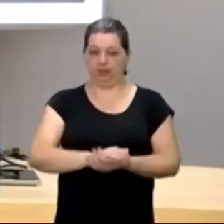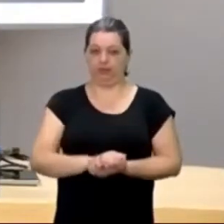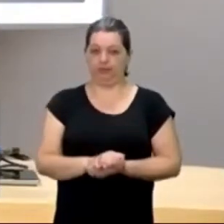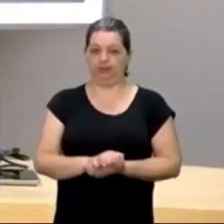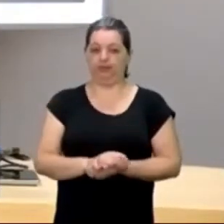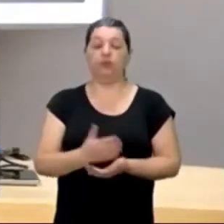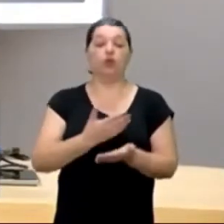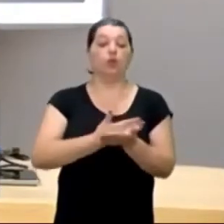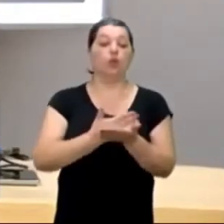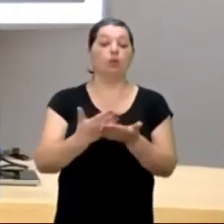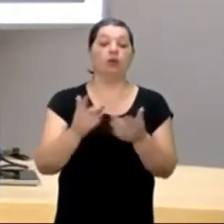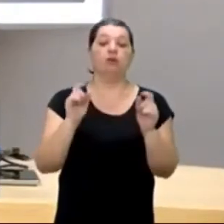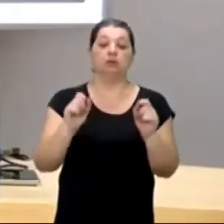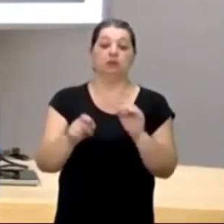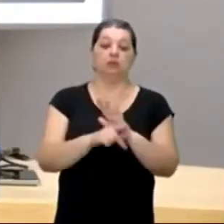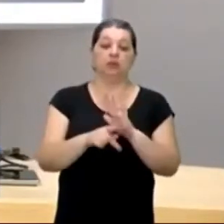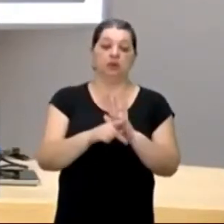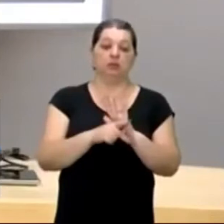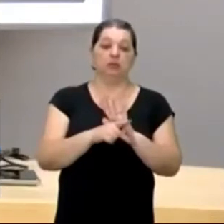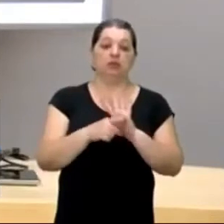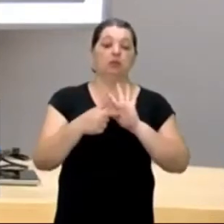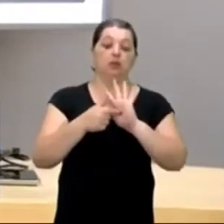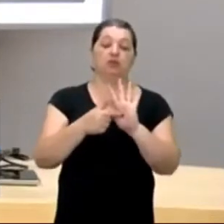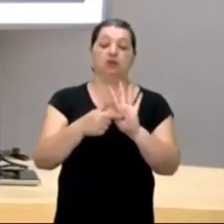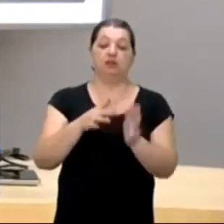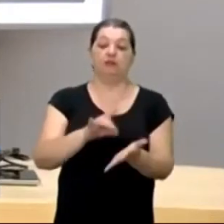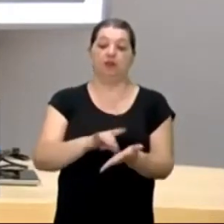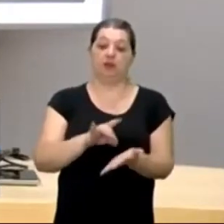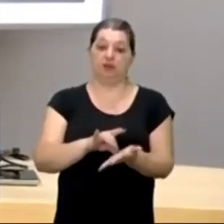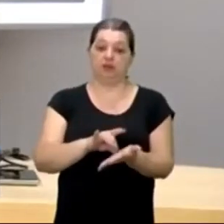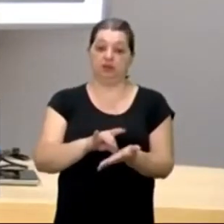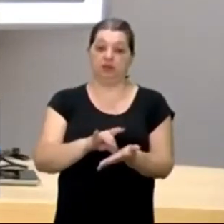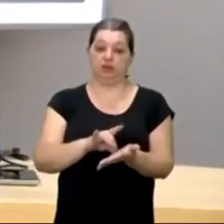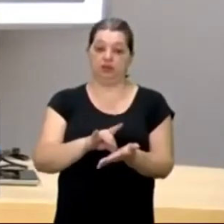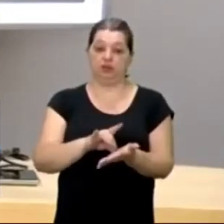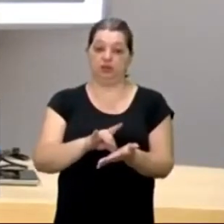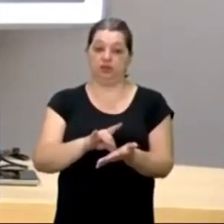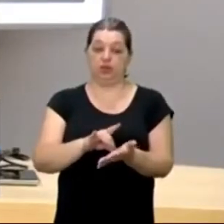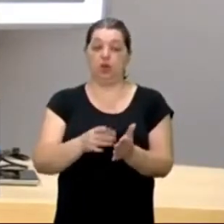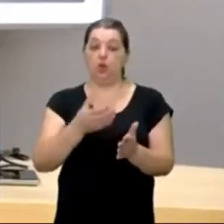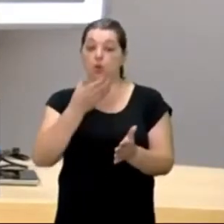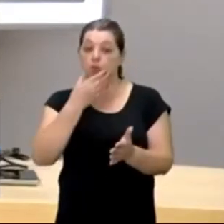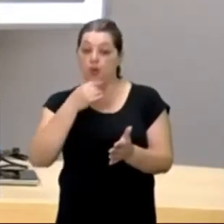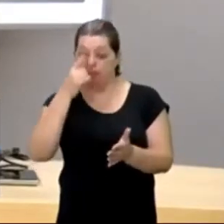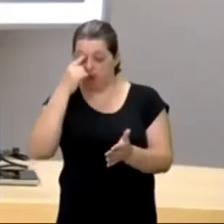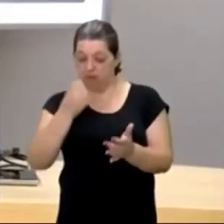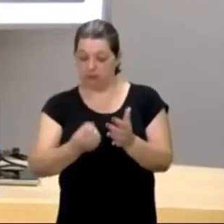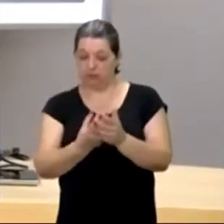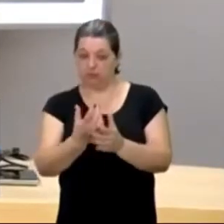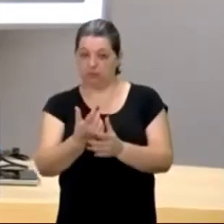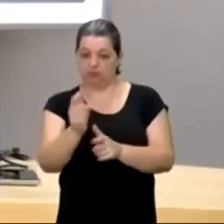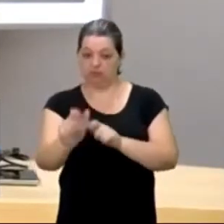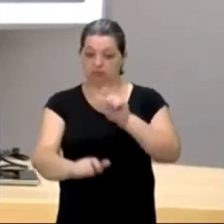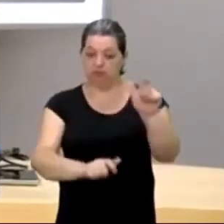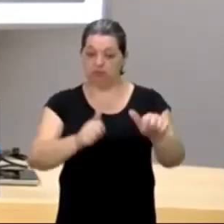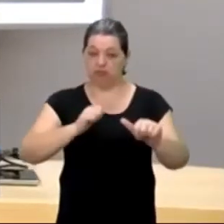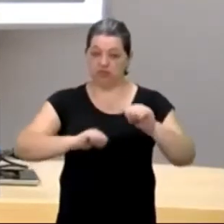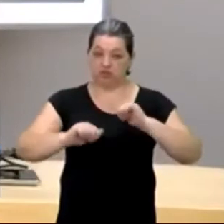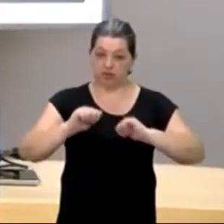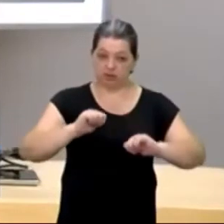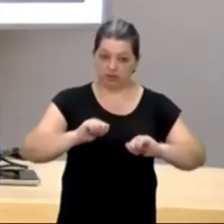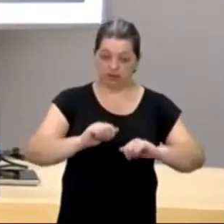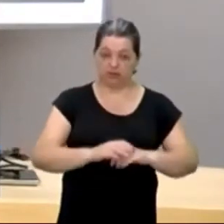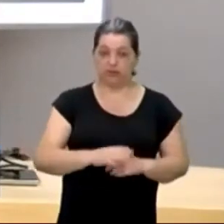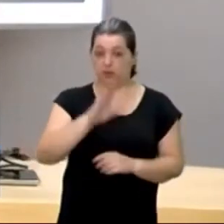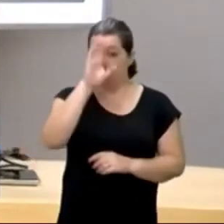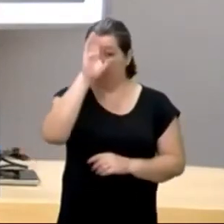impossibilidade, de retratar a verdade, ele cria, alguns personagens, e um dos principais personagens,